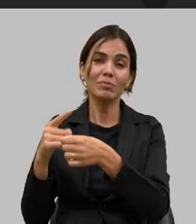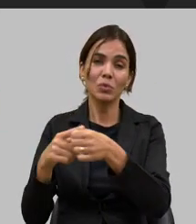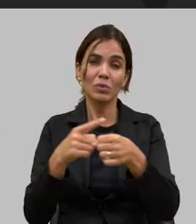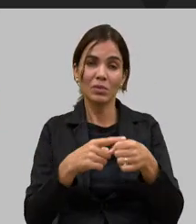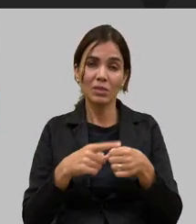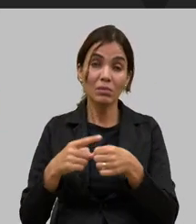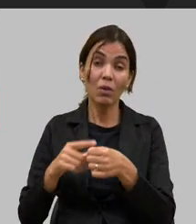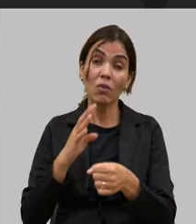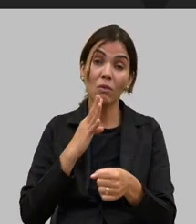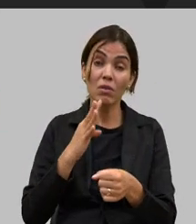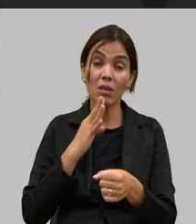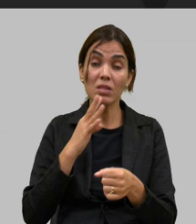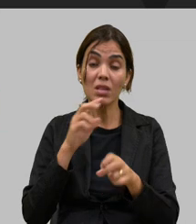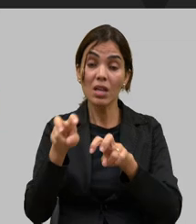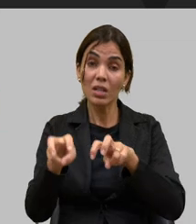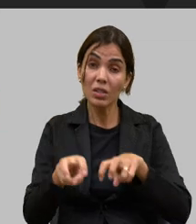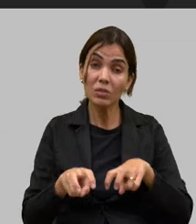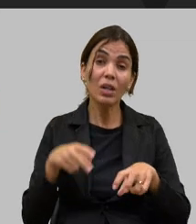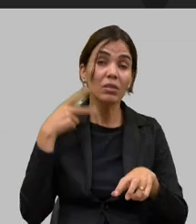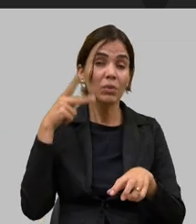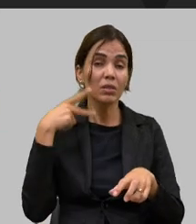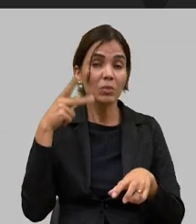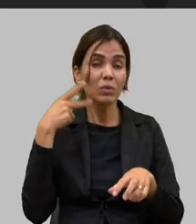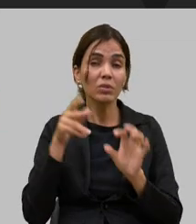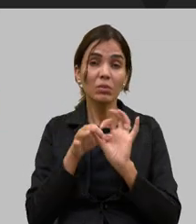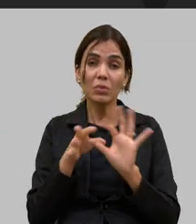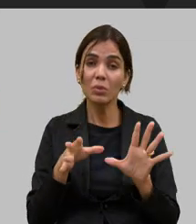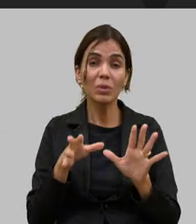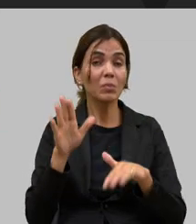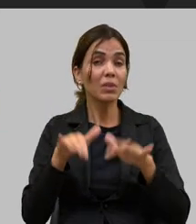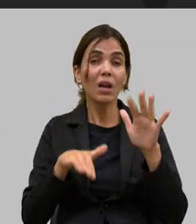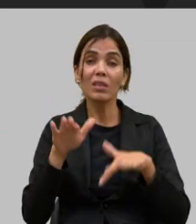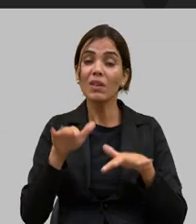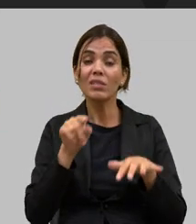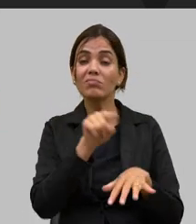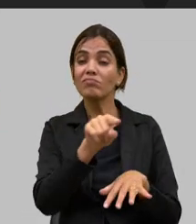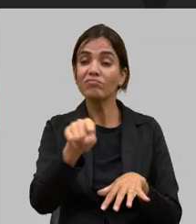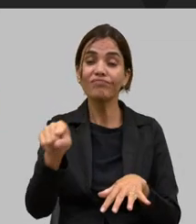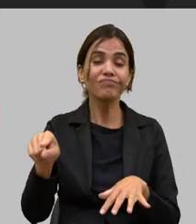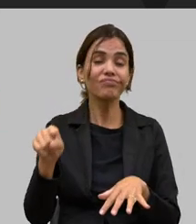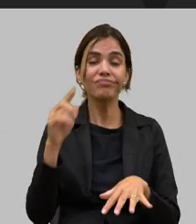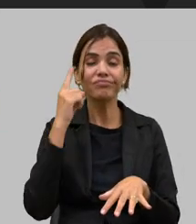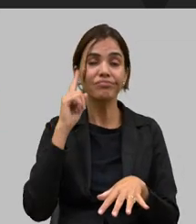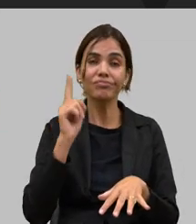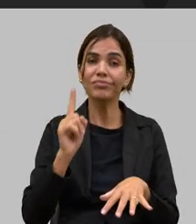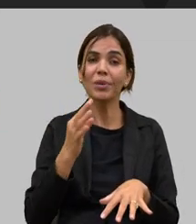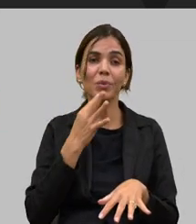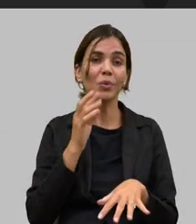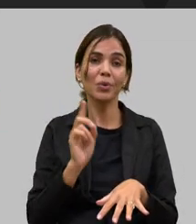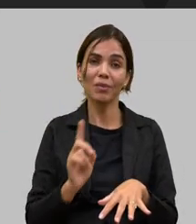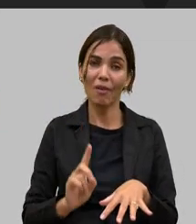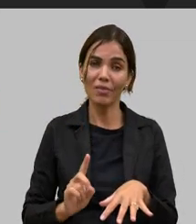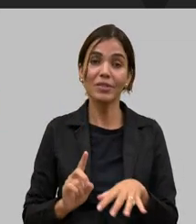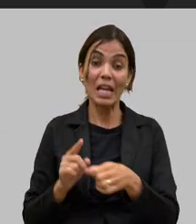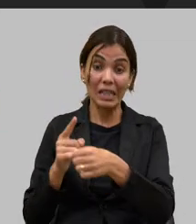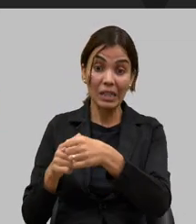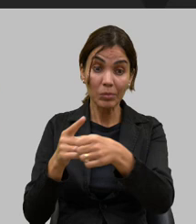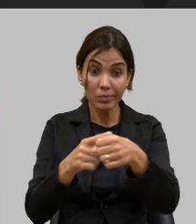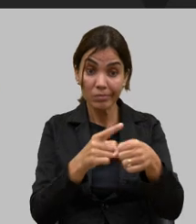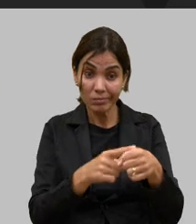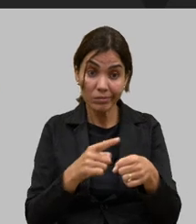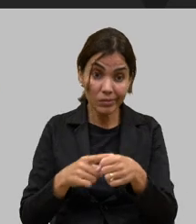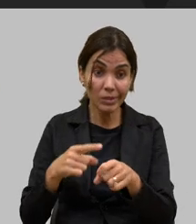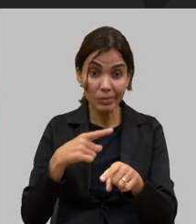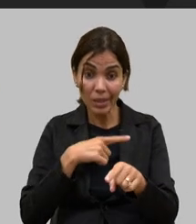vinculadas e as políticas públicas porque isso muitas vezes não chega na ponta e é no município que as coisas acontecem não adianta a gente